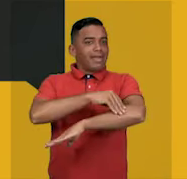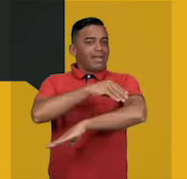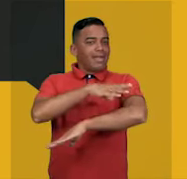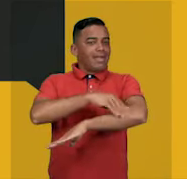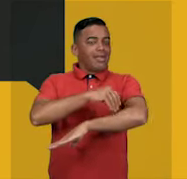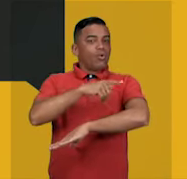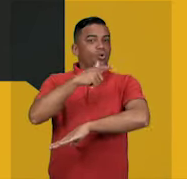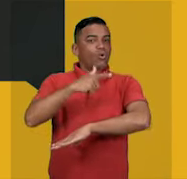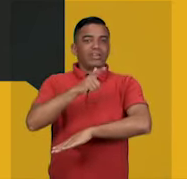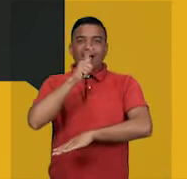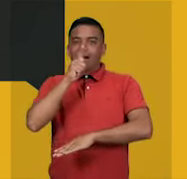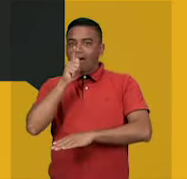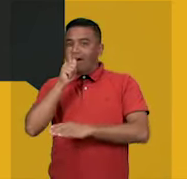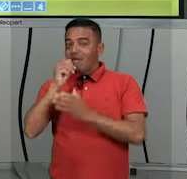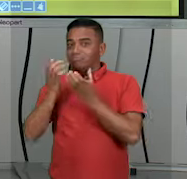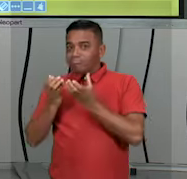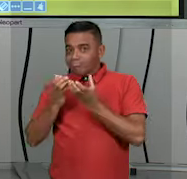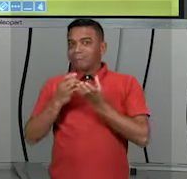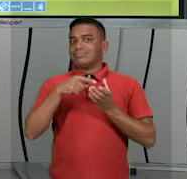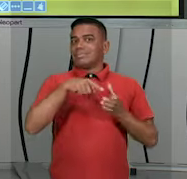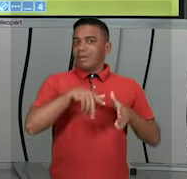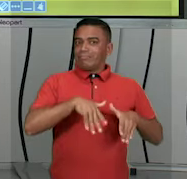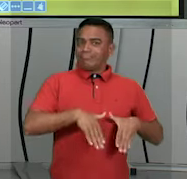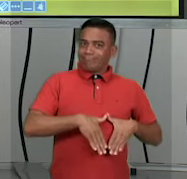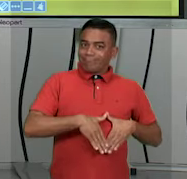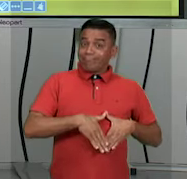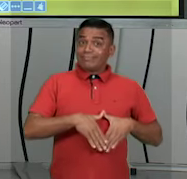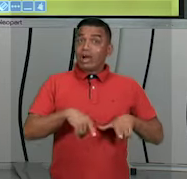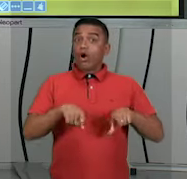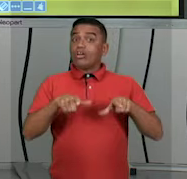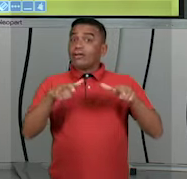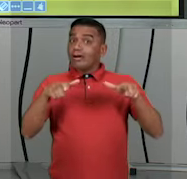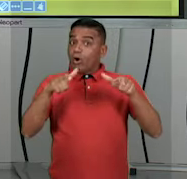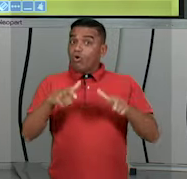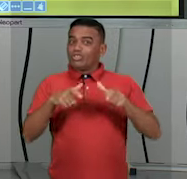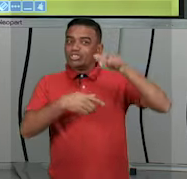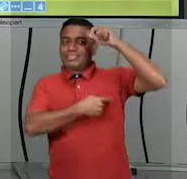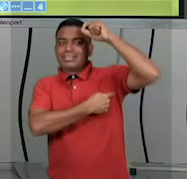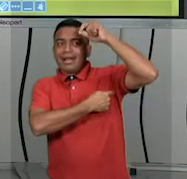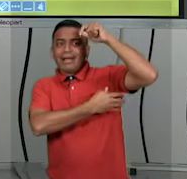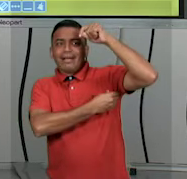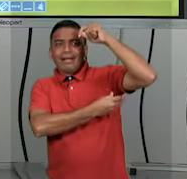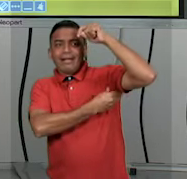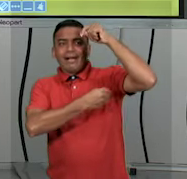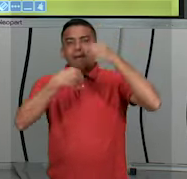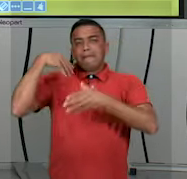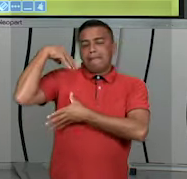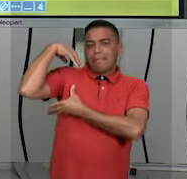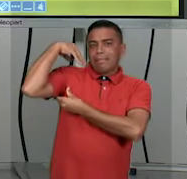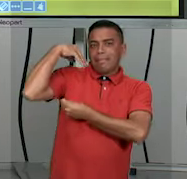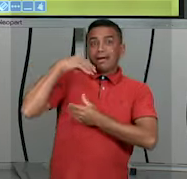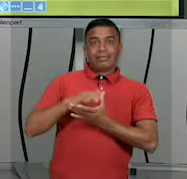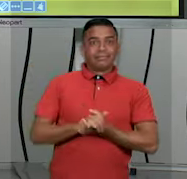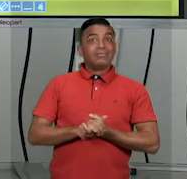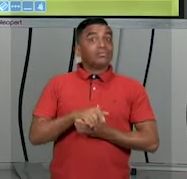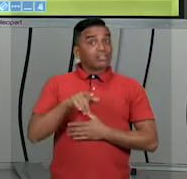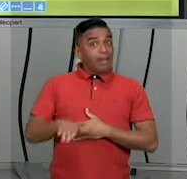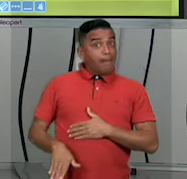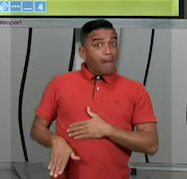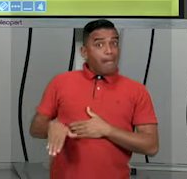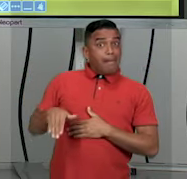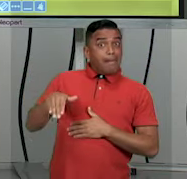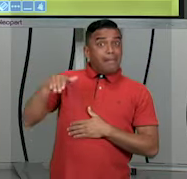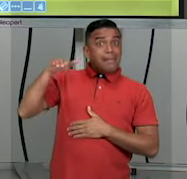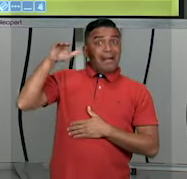nas axilas. Então, você cresce rapidamente, você cresce